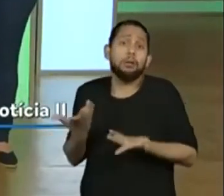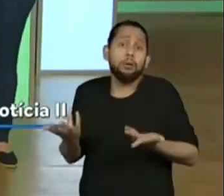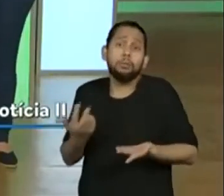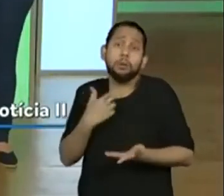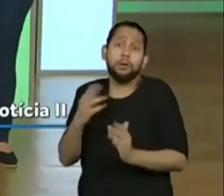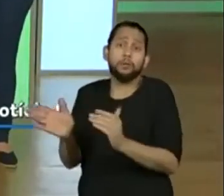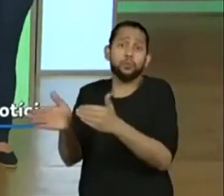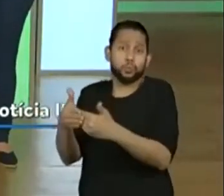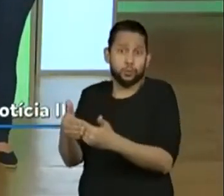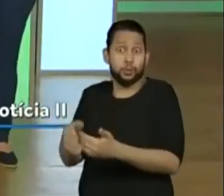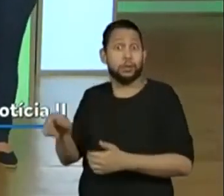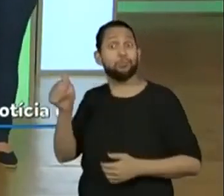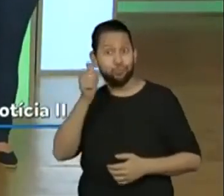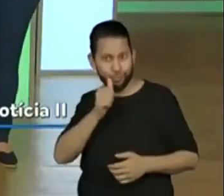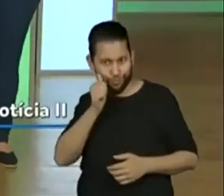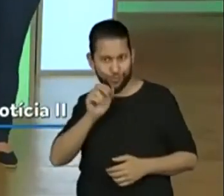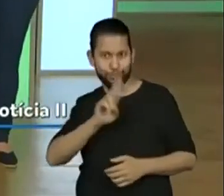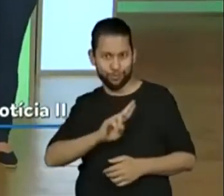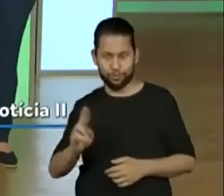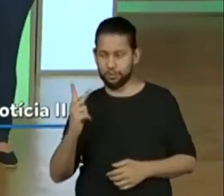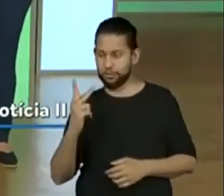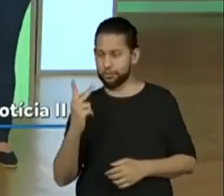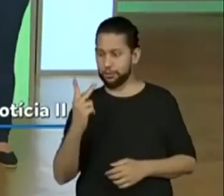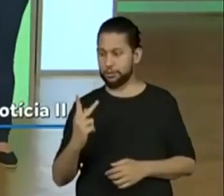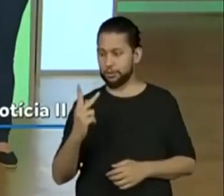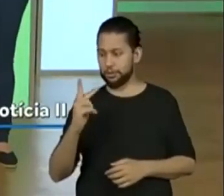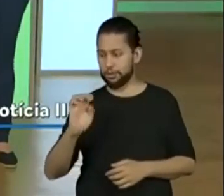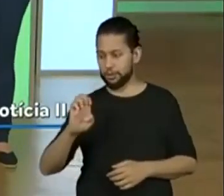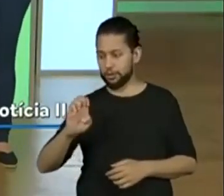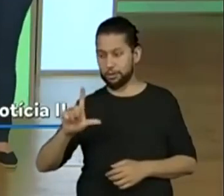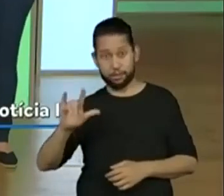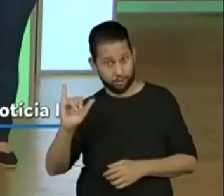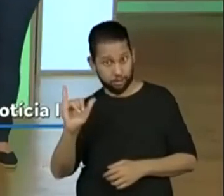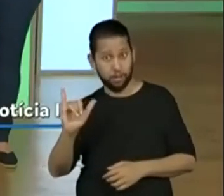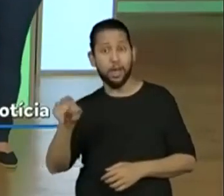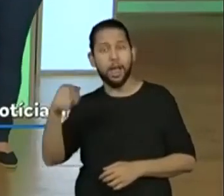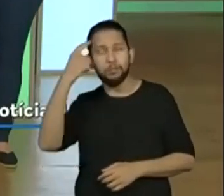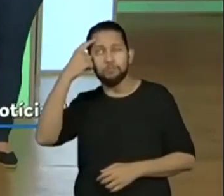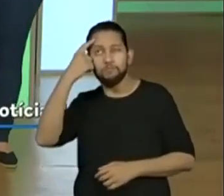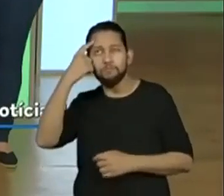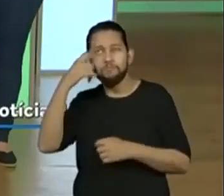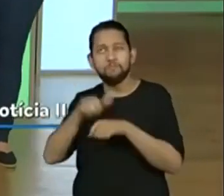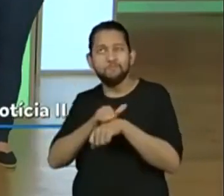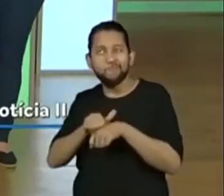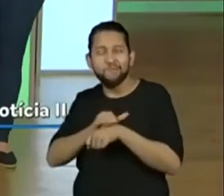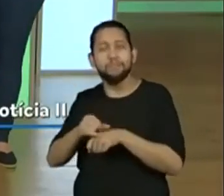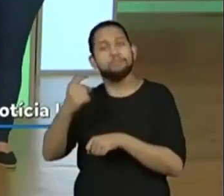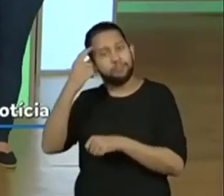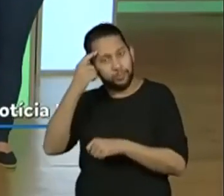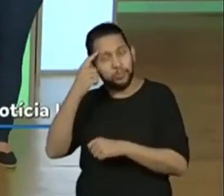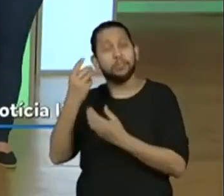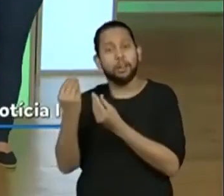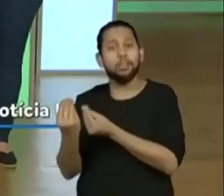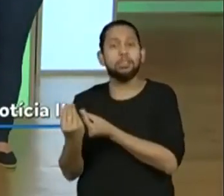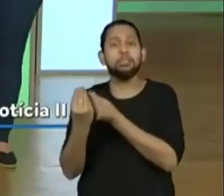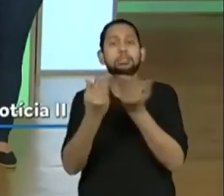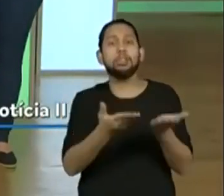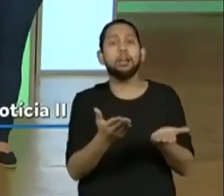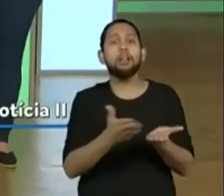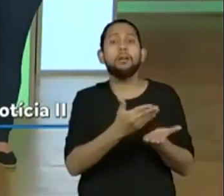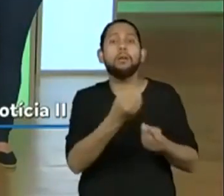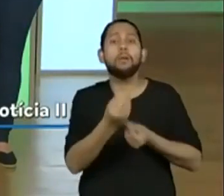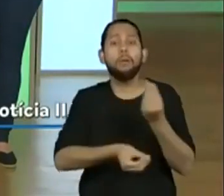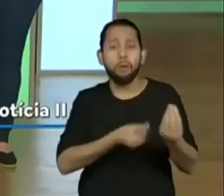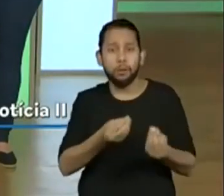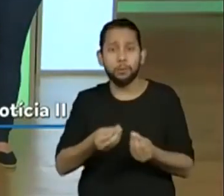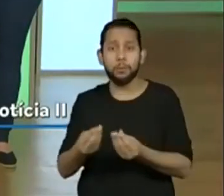bibliotecária Kelly, que manda os livros de a drone. Sim, ela fez uma parceria aí e nós estudamos essa notícia